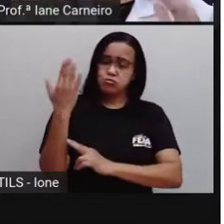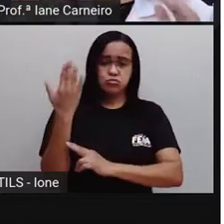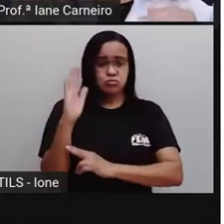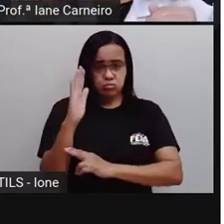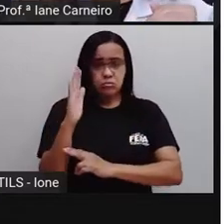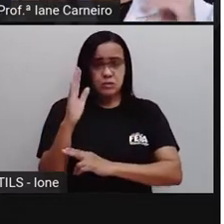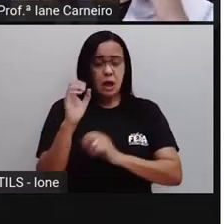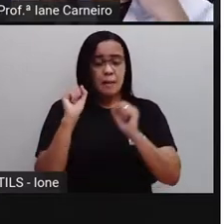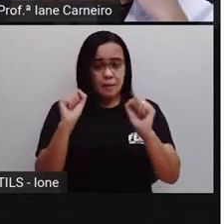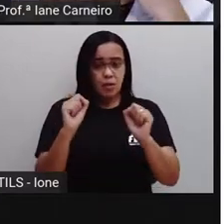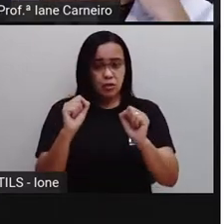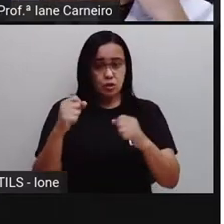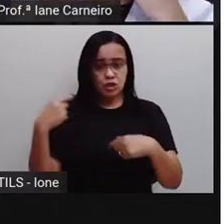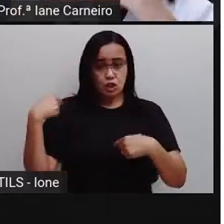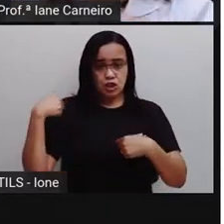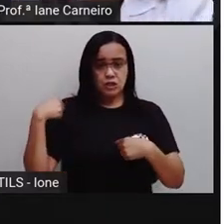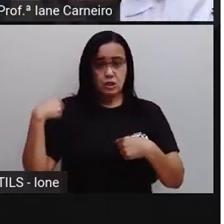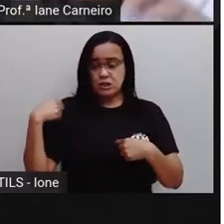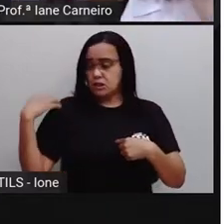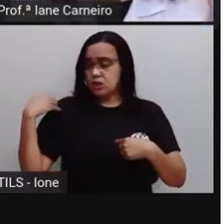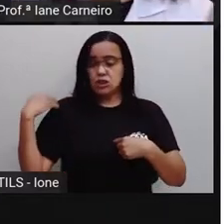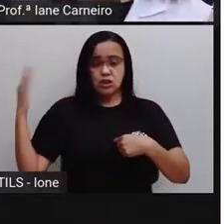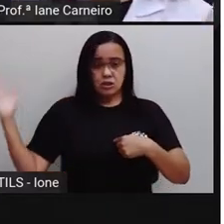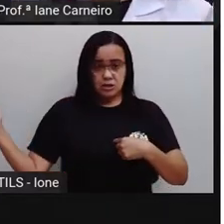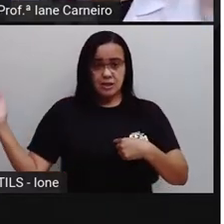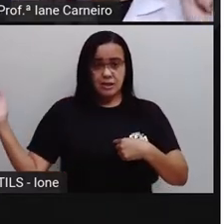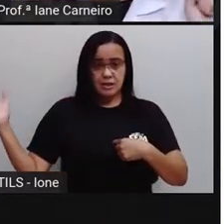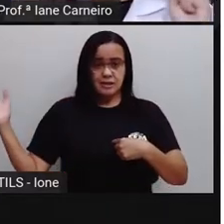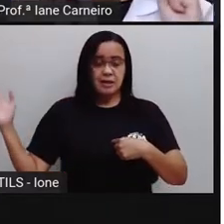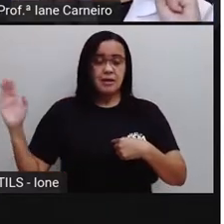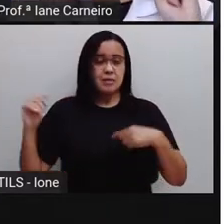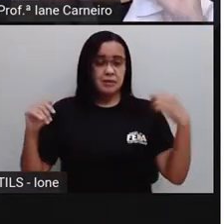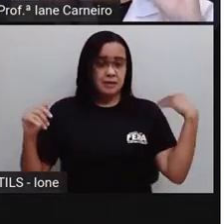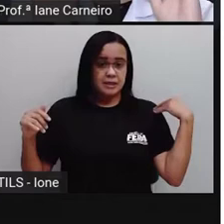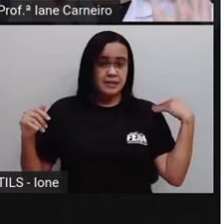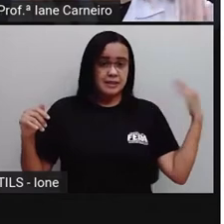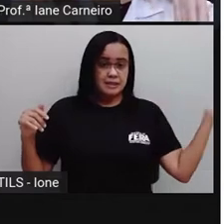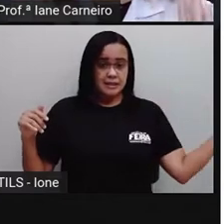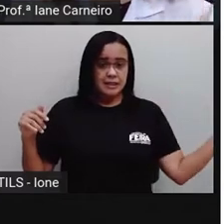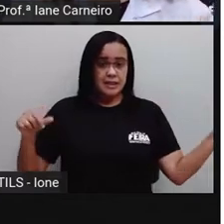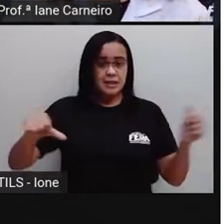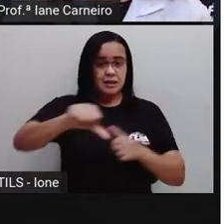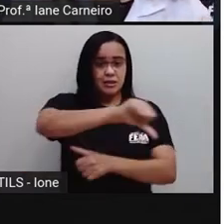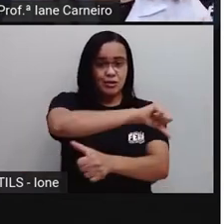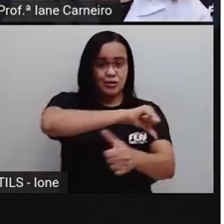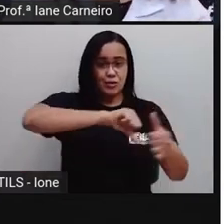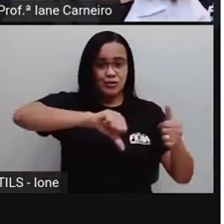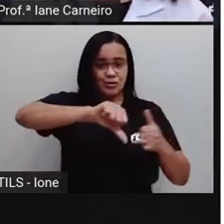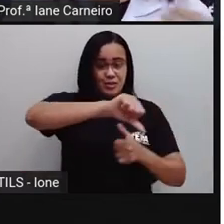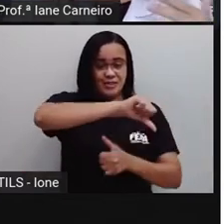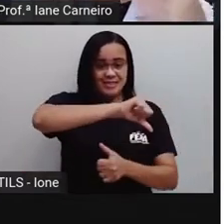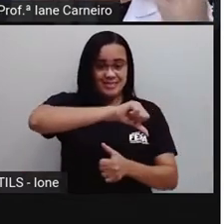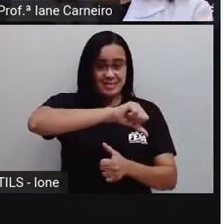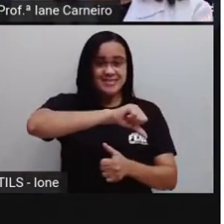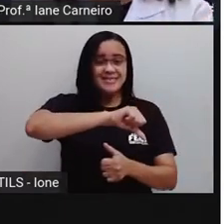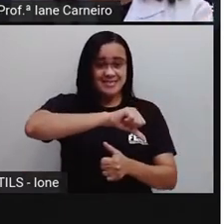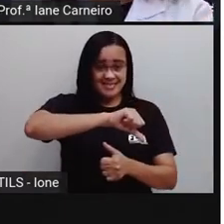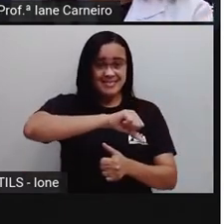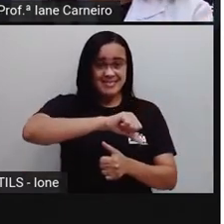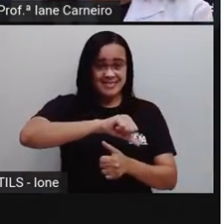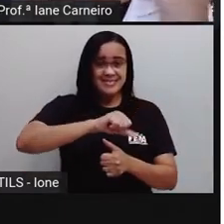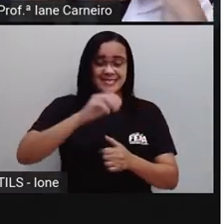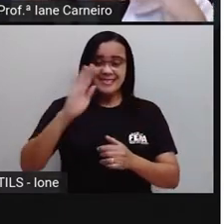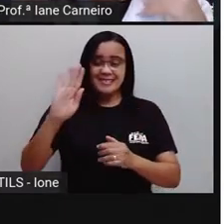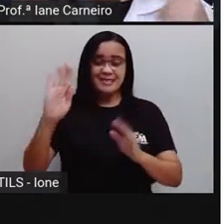né? A sua mão direita vai estar do outro lado. Então, você vai estar olhando para a Pró, a gente está se olhando aí